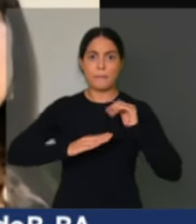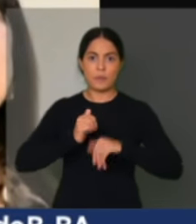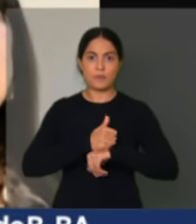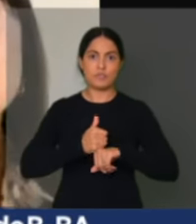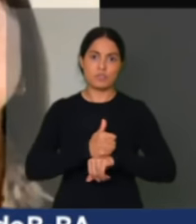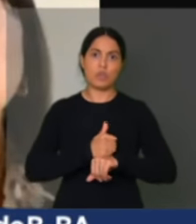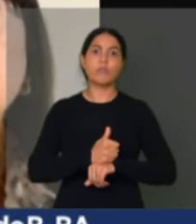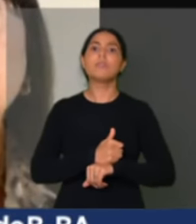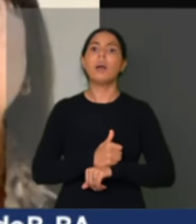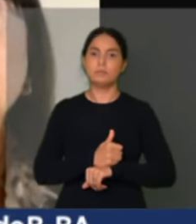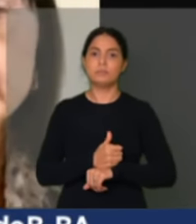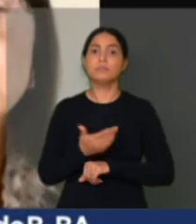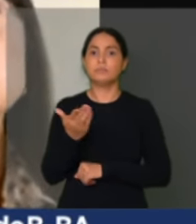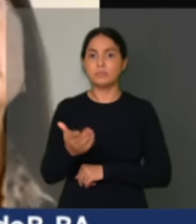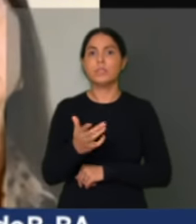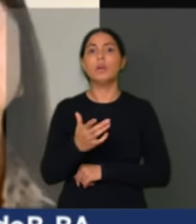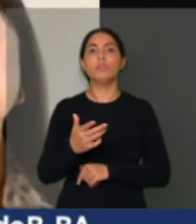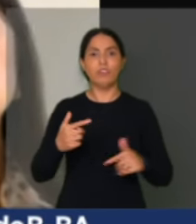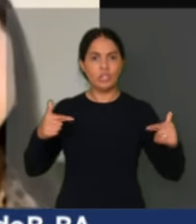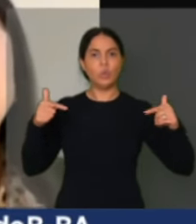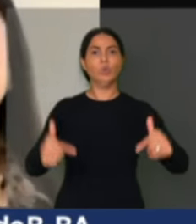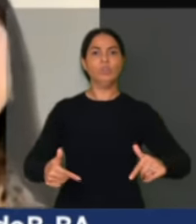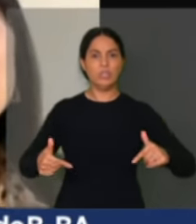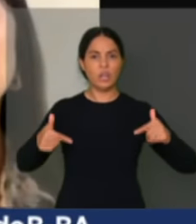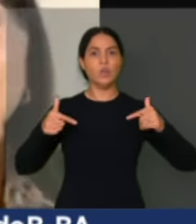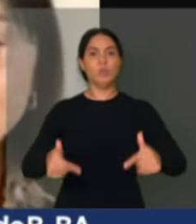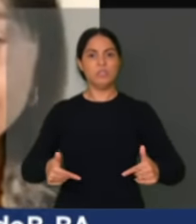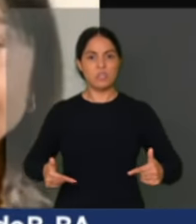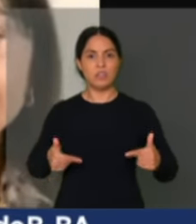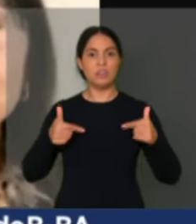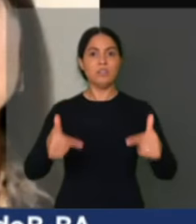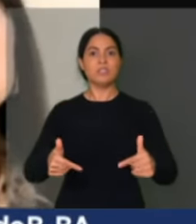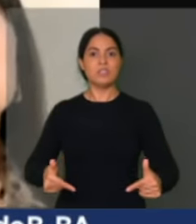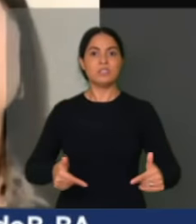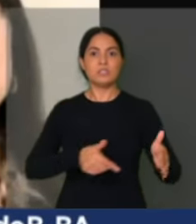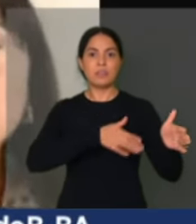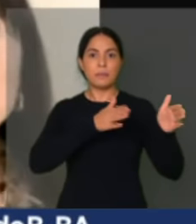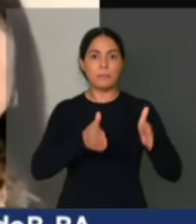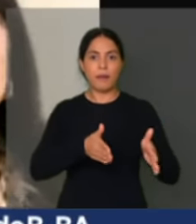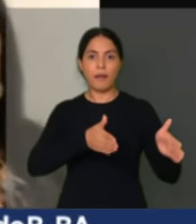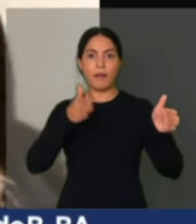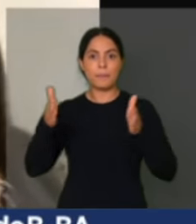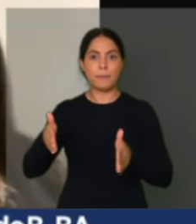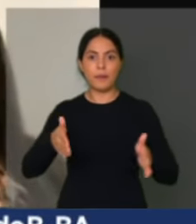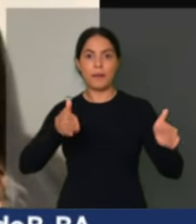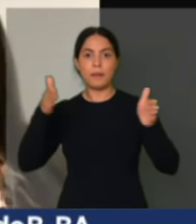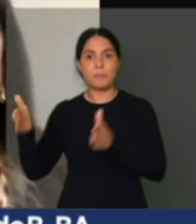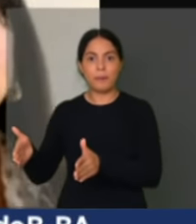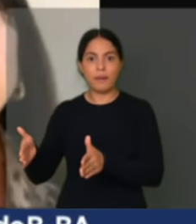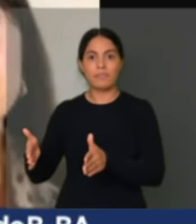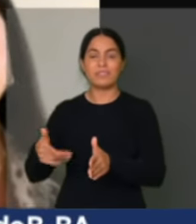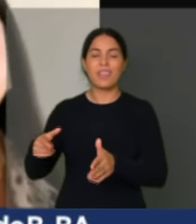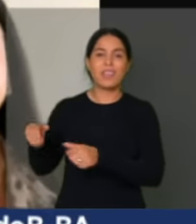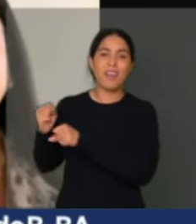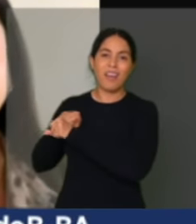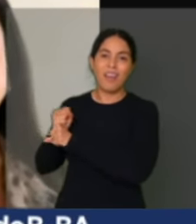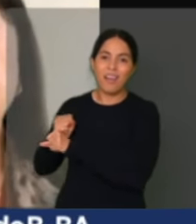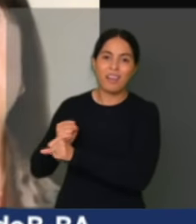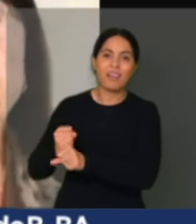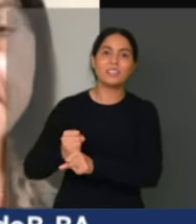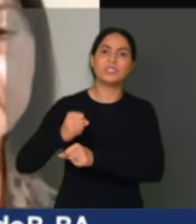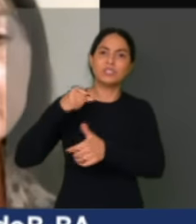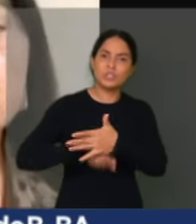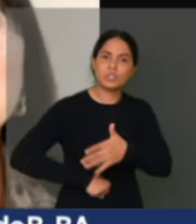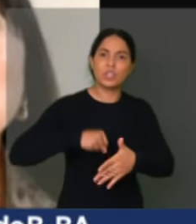É isso que eles vêm lutando, conseguindo em etapas durante anos de luta e de caminhada aqui para o Congresso